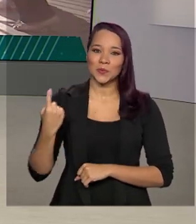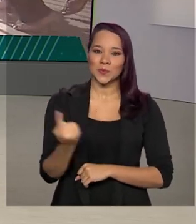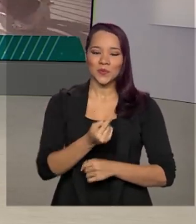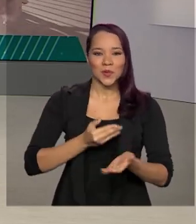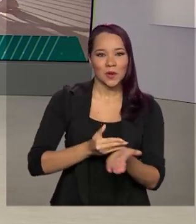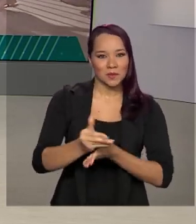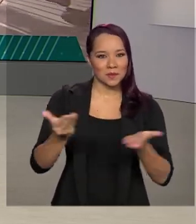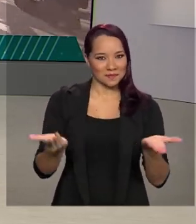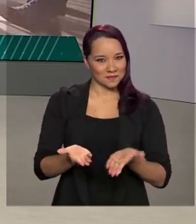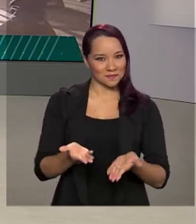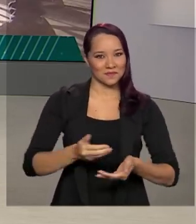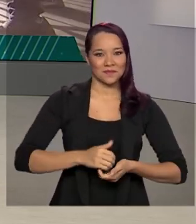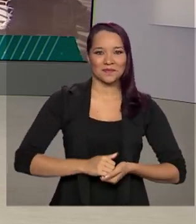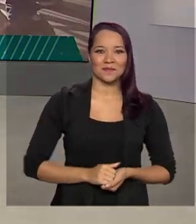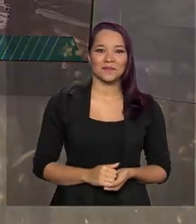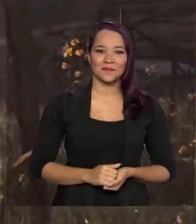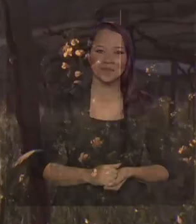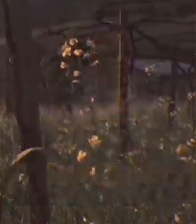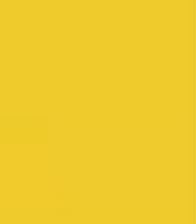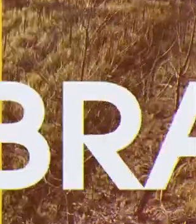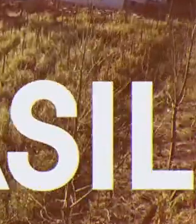O Brasil em Dia começa agora.